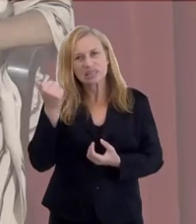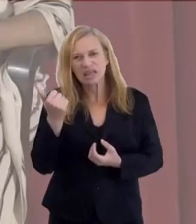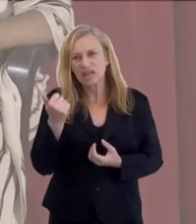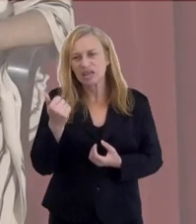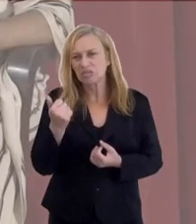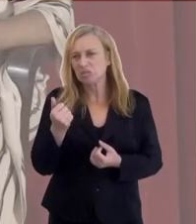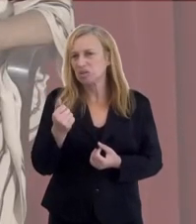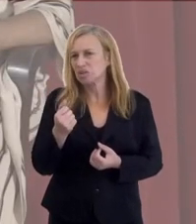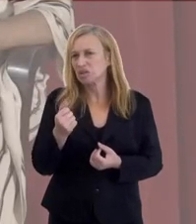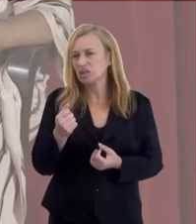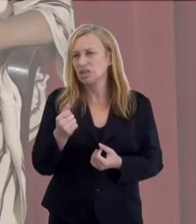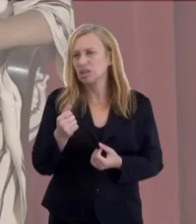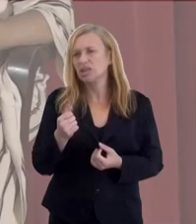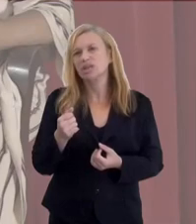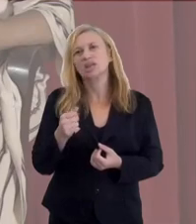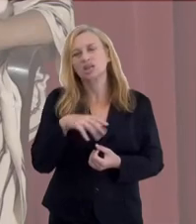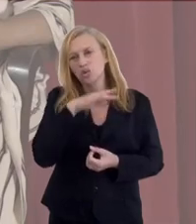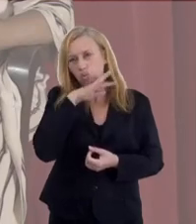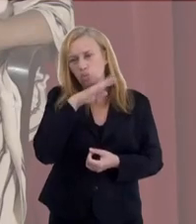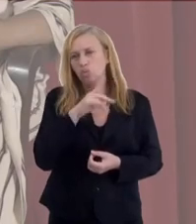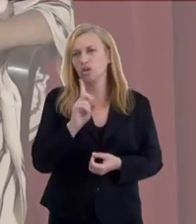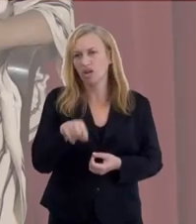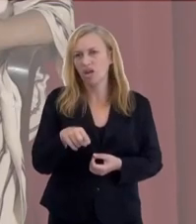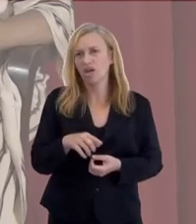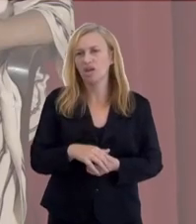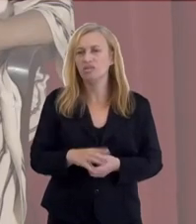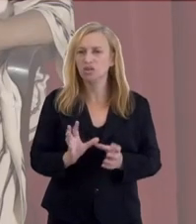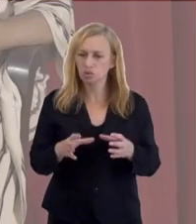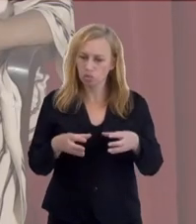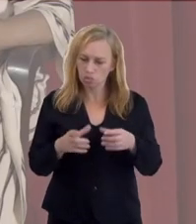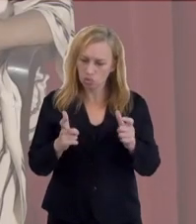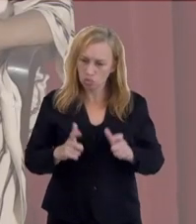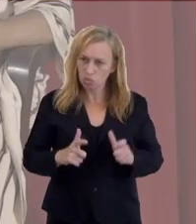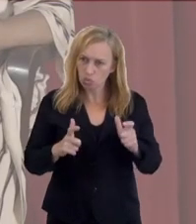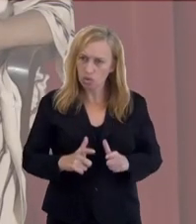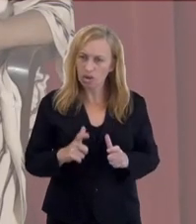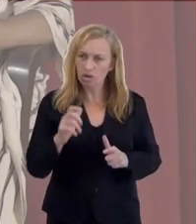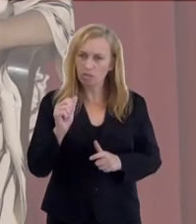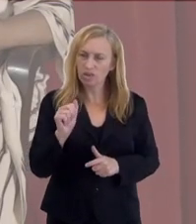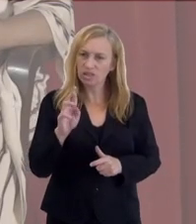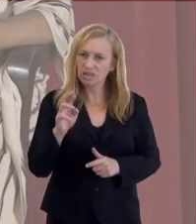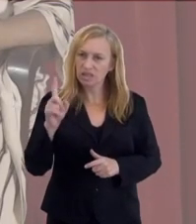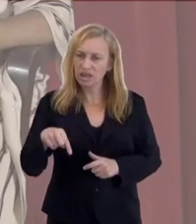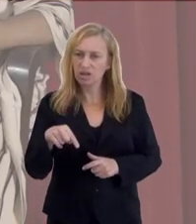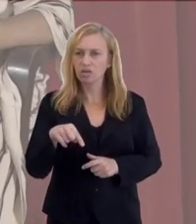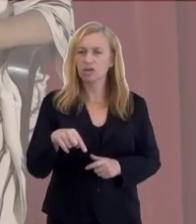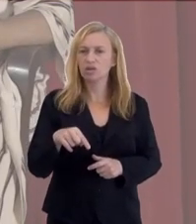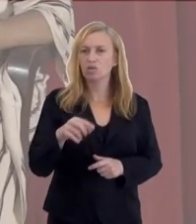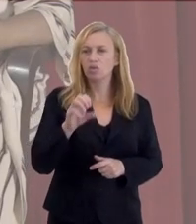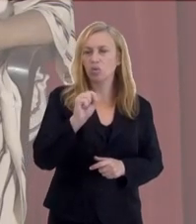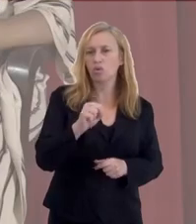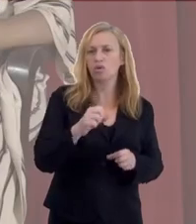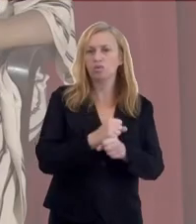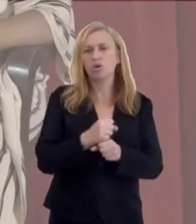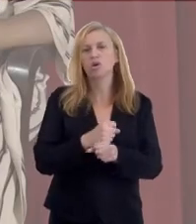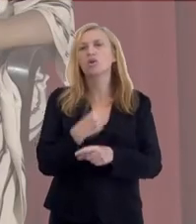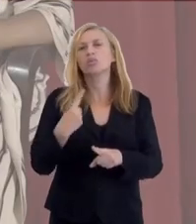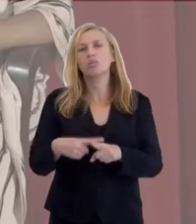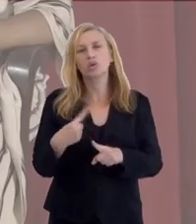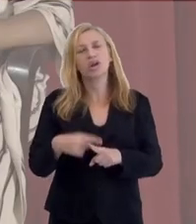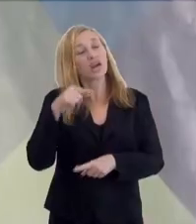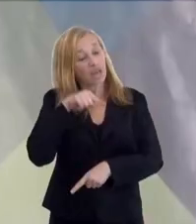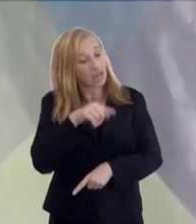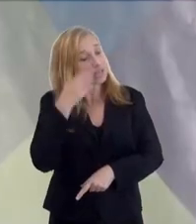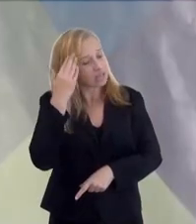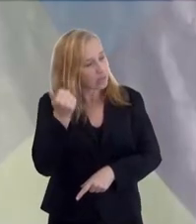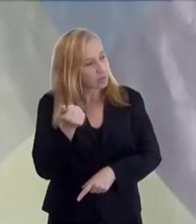espíritos que sabem que não fizeram a coisa boa. Então eles ficam nessas regiões, como o André Luiz ficou oito anos, porque ele